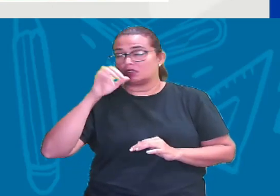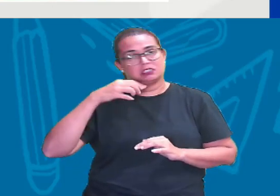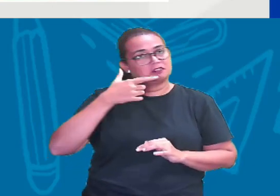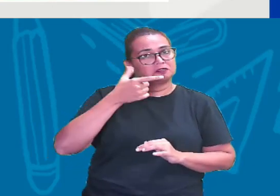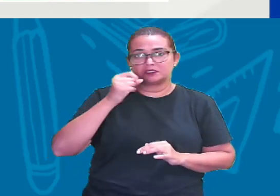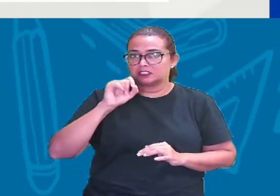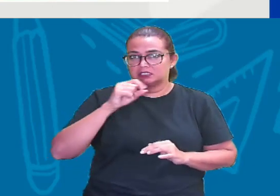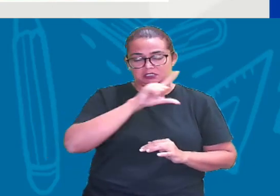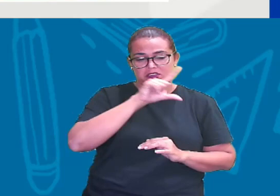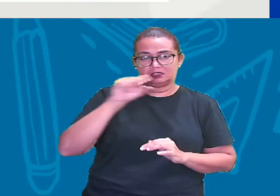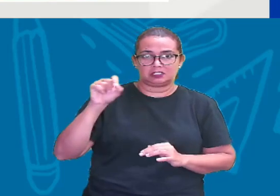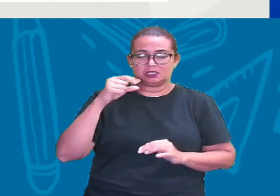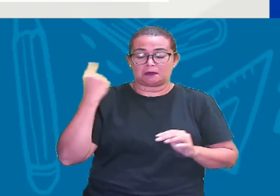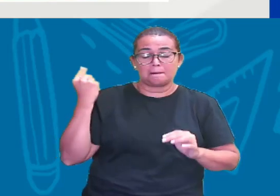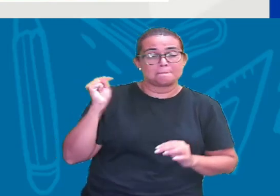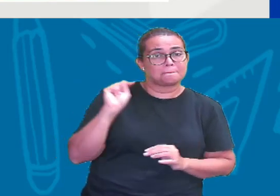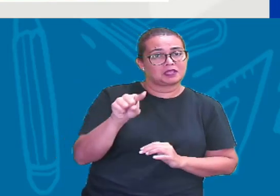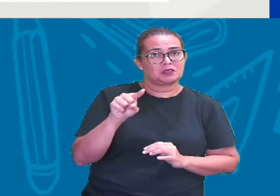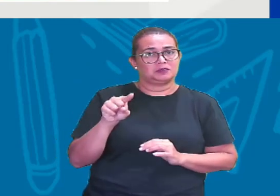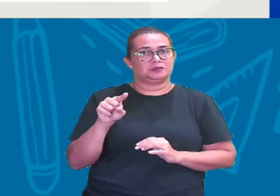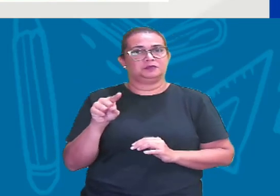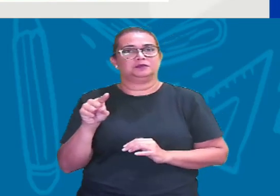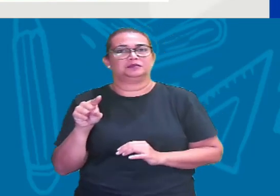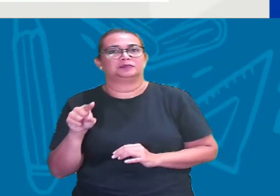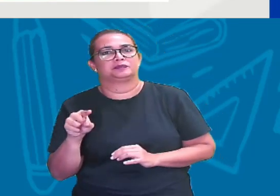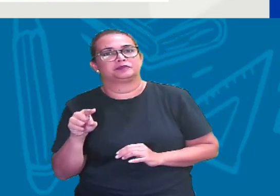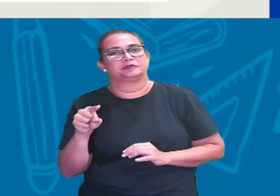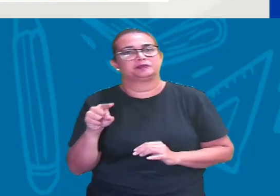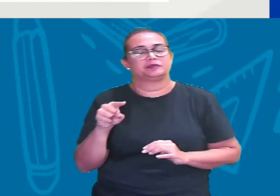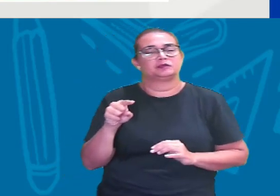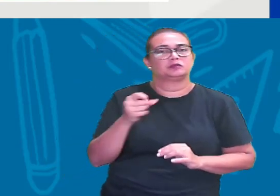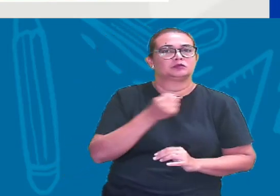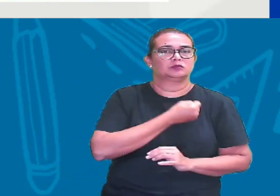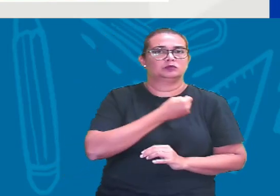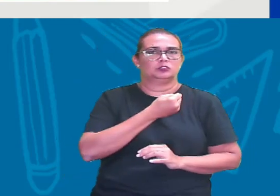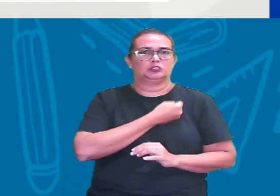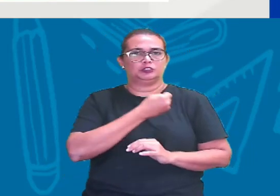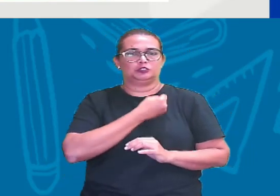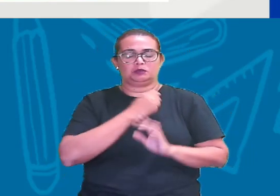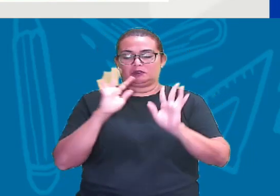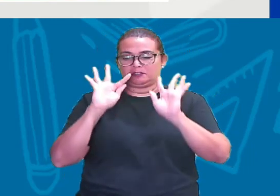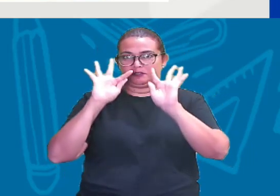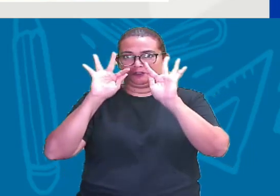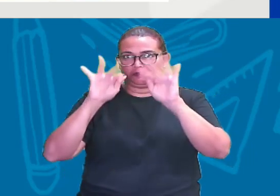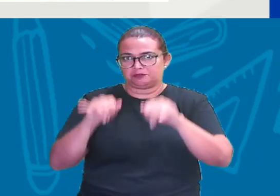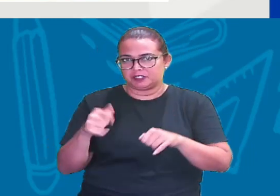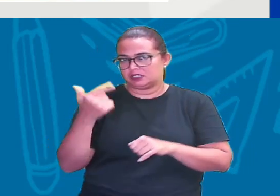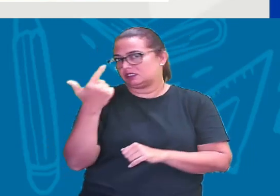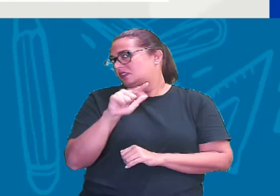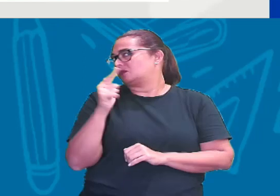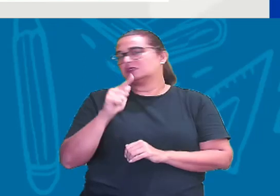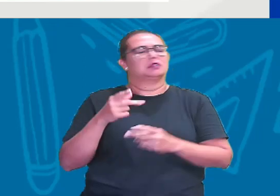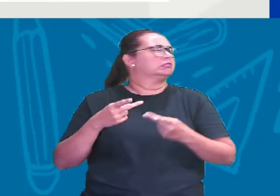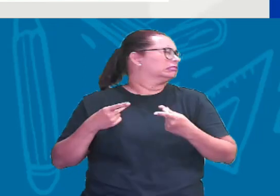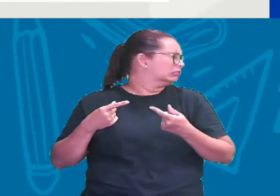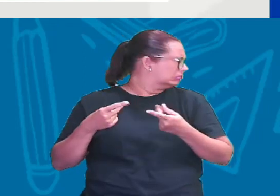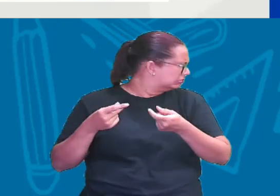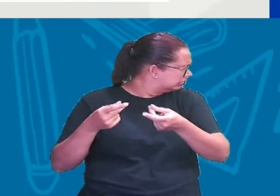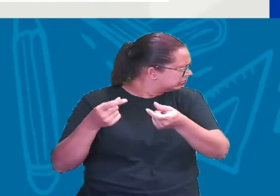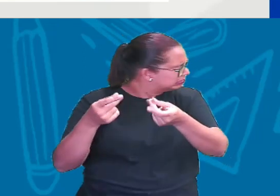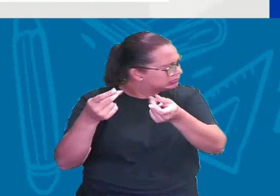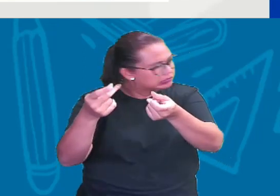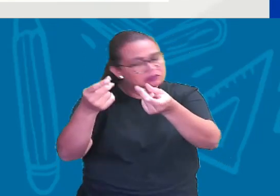20, 100, 1000 Nossos números são infinitos, tá certo? Então,